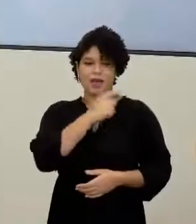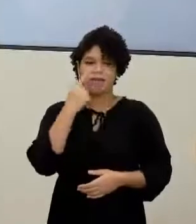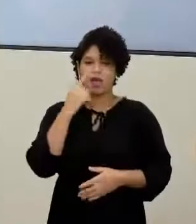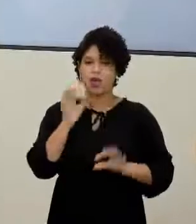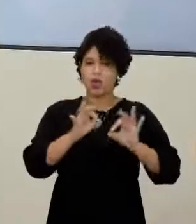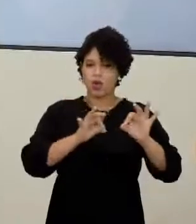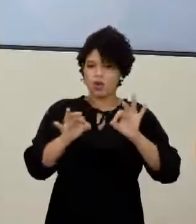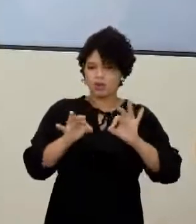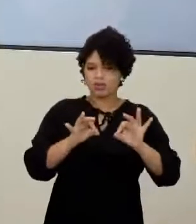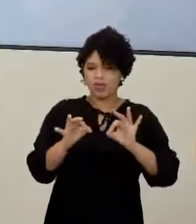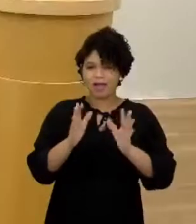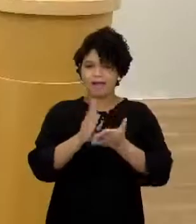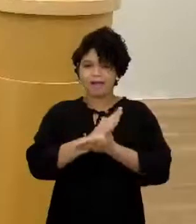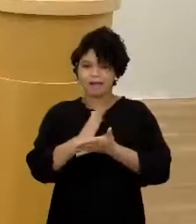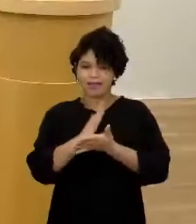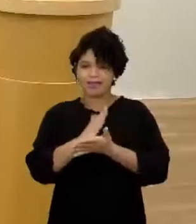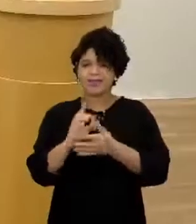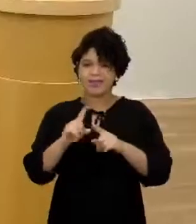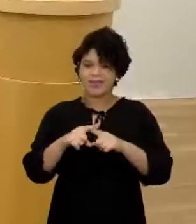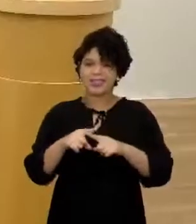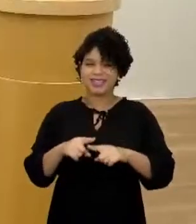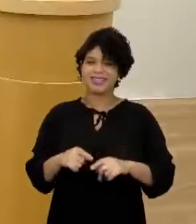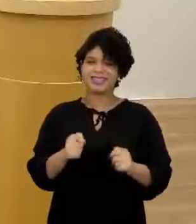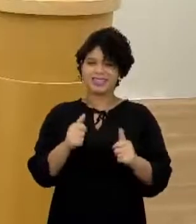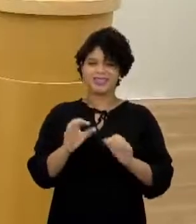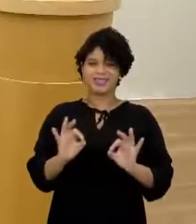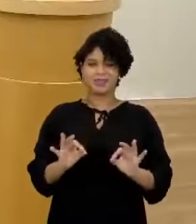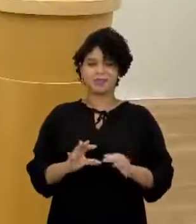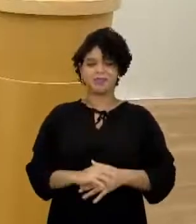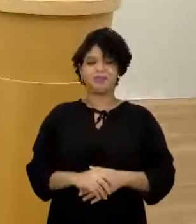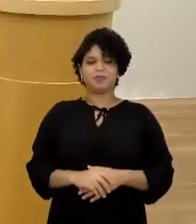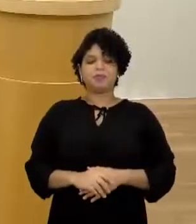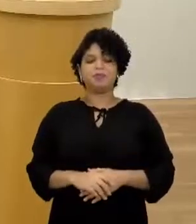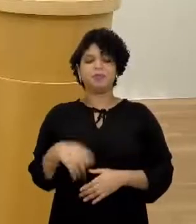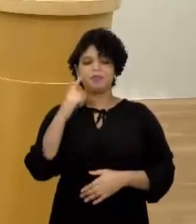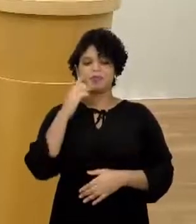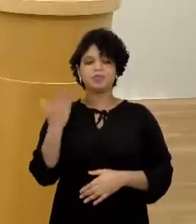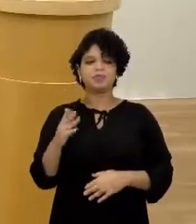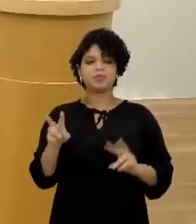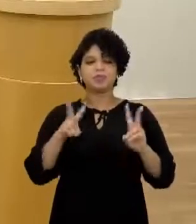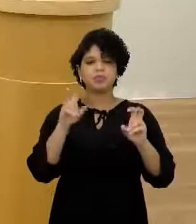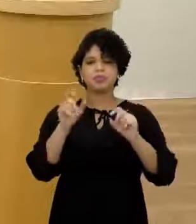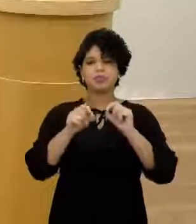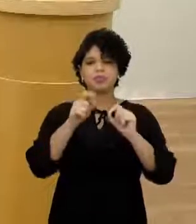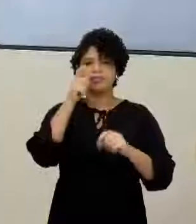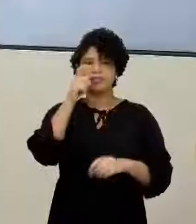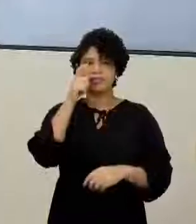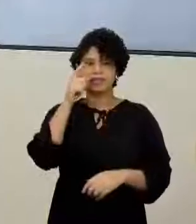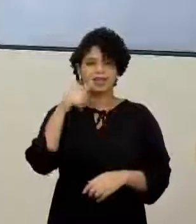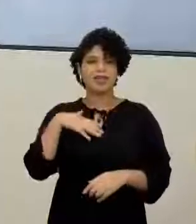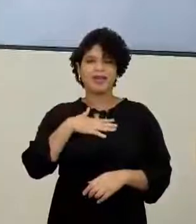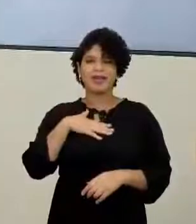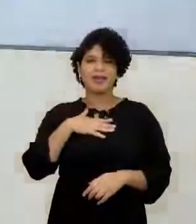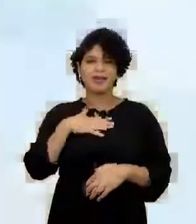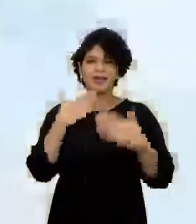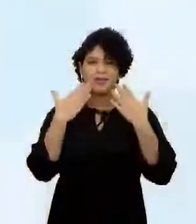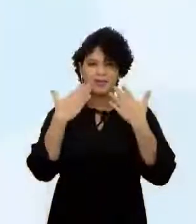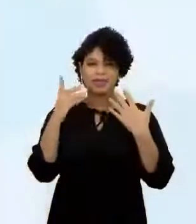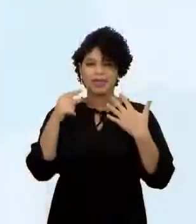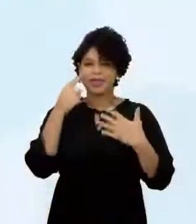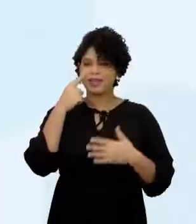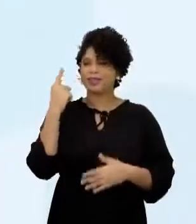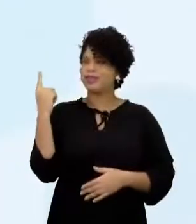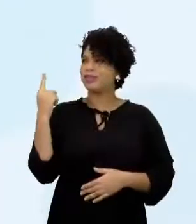as luvas aí, mas o resto está tudo acertado Eu vou assinar aí embaixo e vamos embora Bom, o tema da aula de hoje é um tema muito interessante que eu gosto muito de apresentar Pode aí